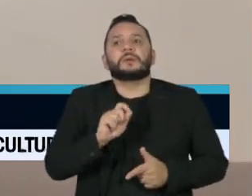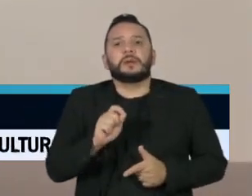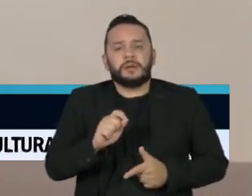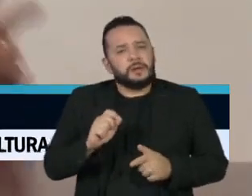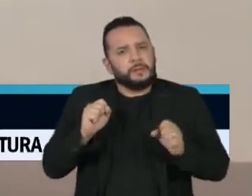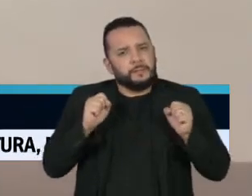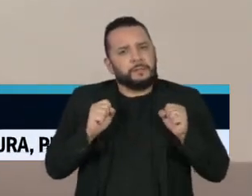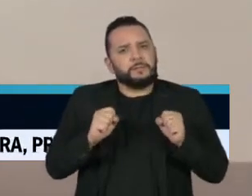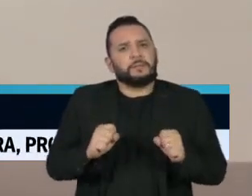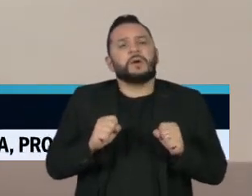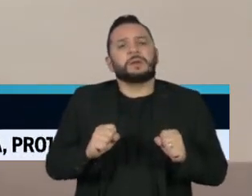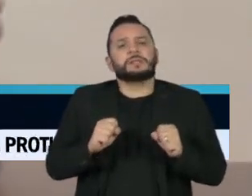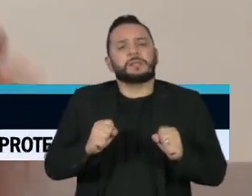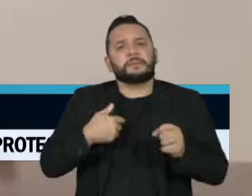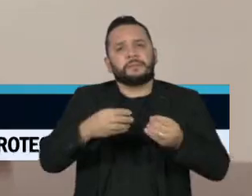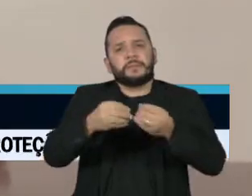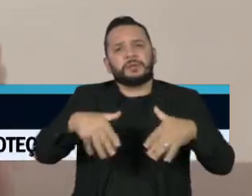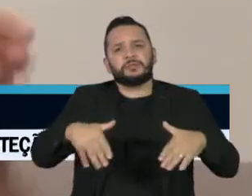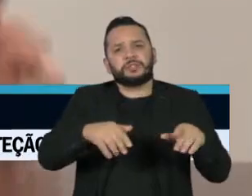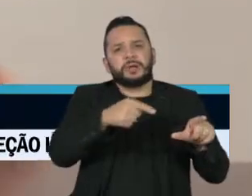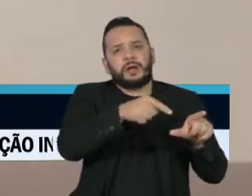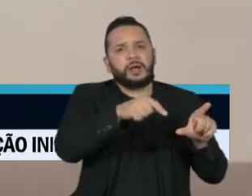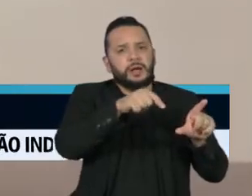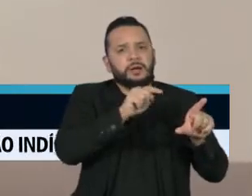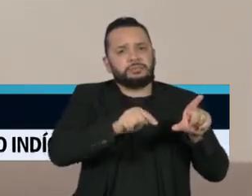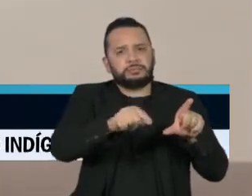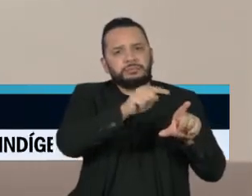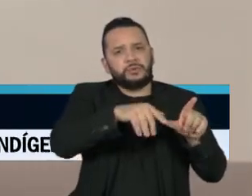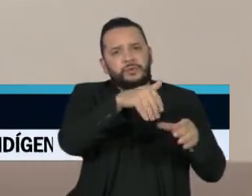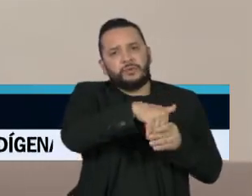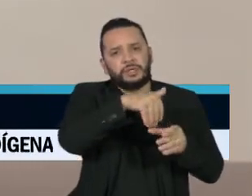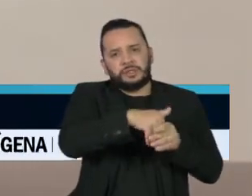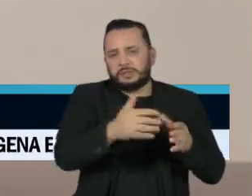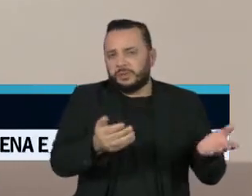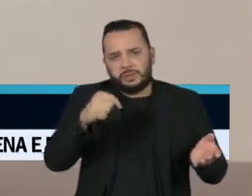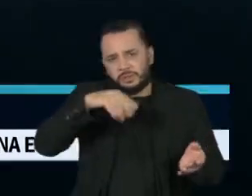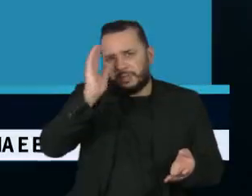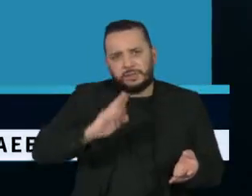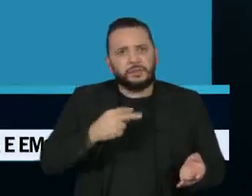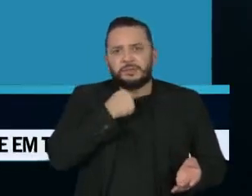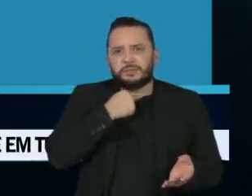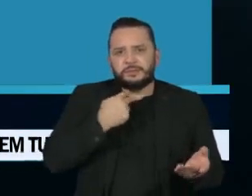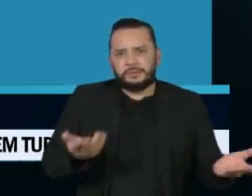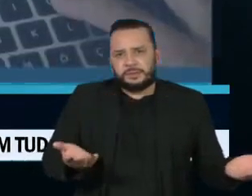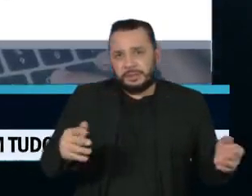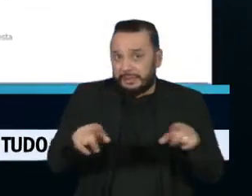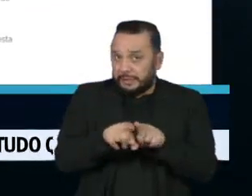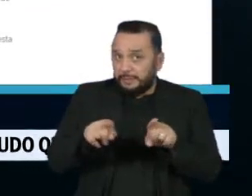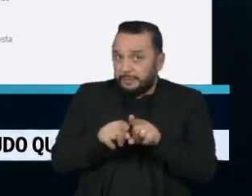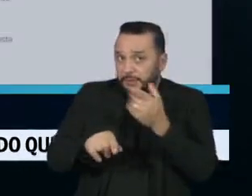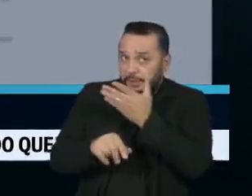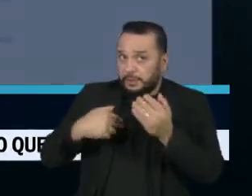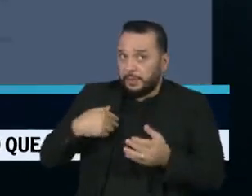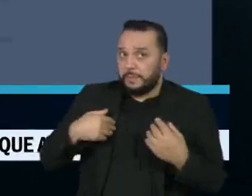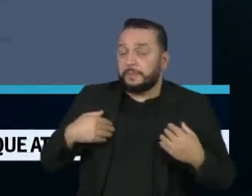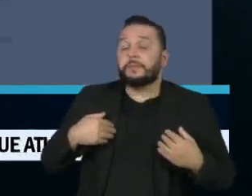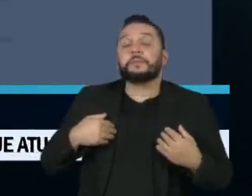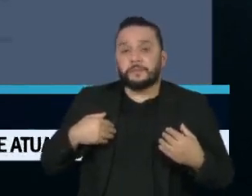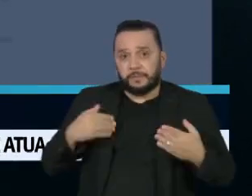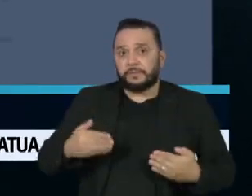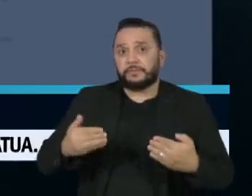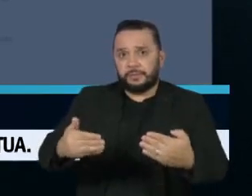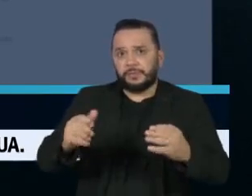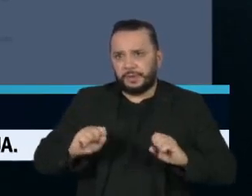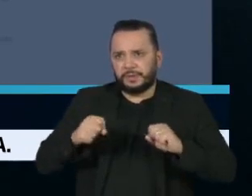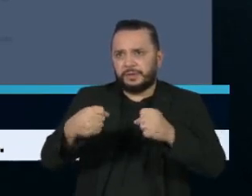possa deslegitimar a urna e o sistema de votação no nosso país. Em nota, o Ministério da Defesa